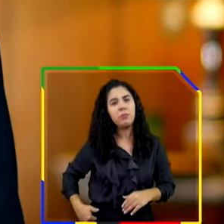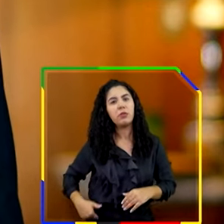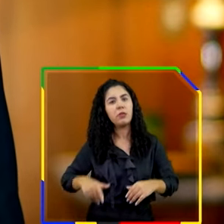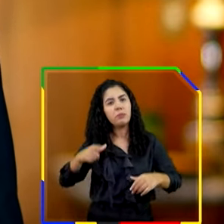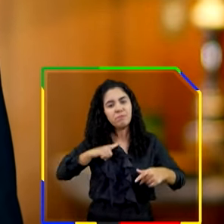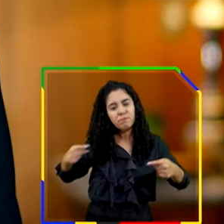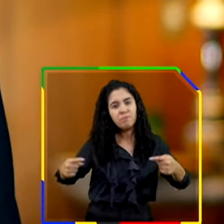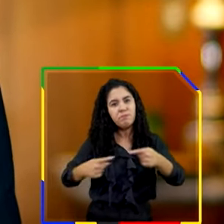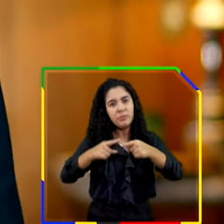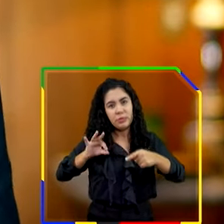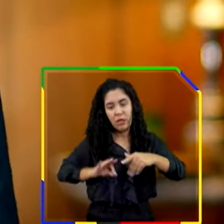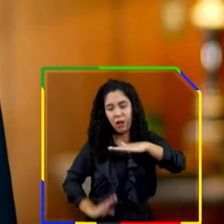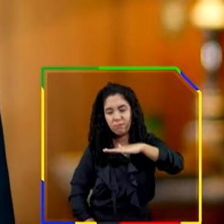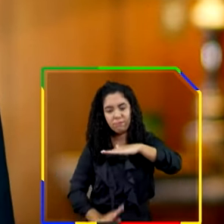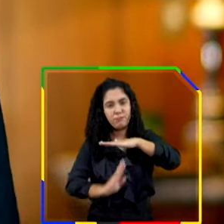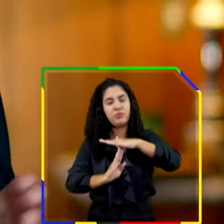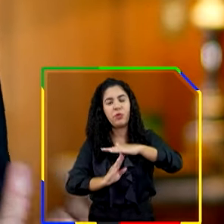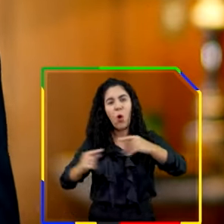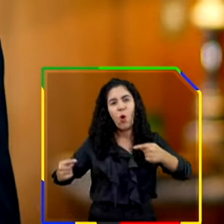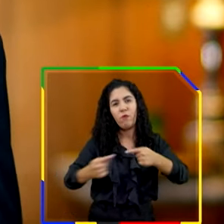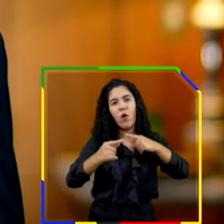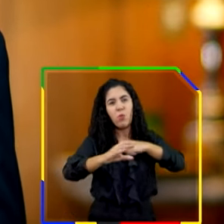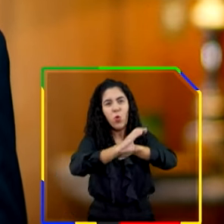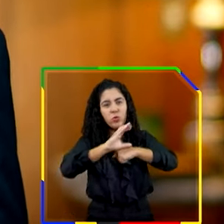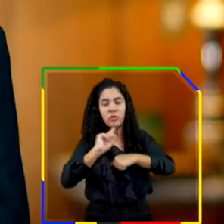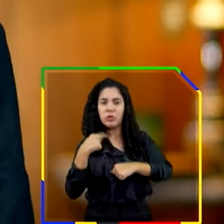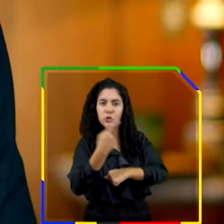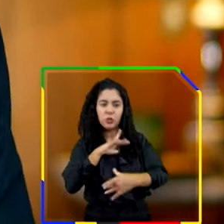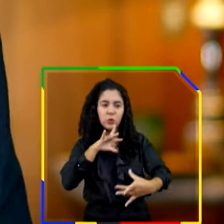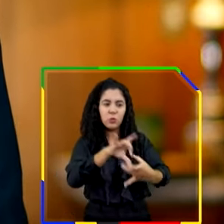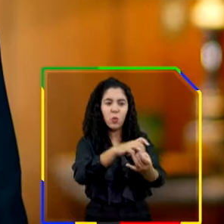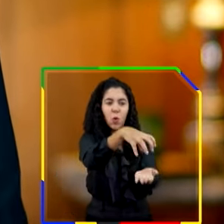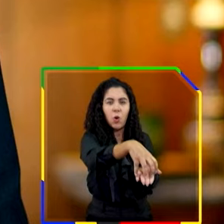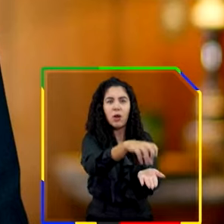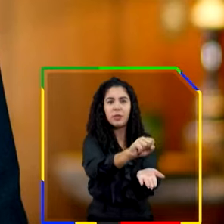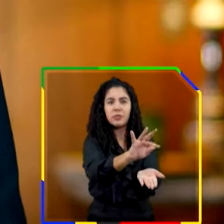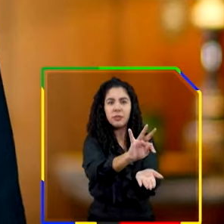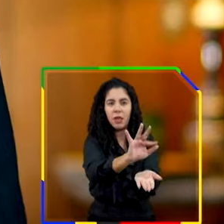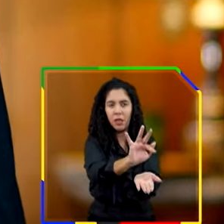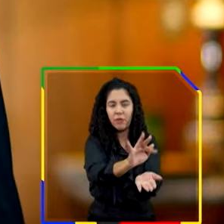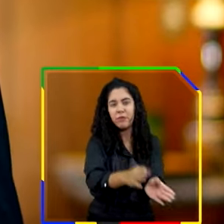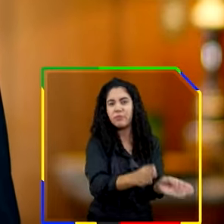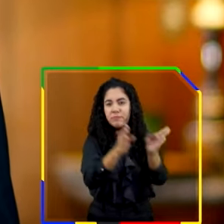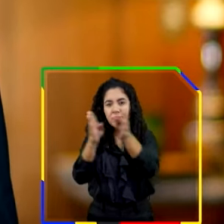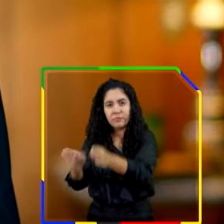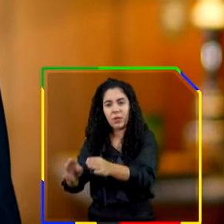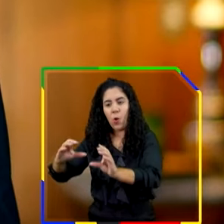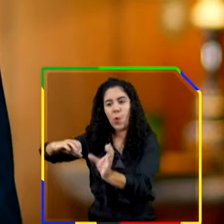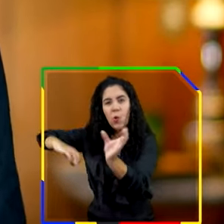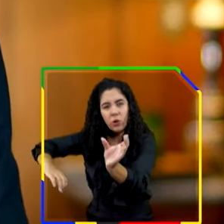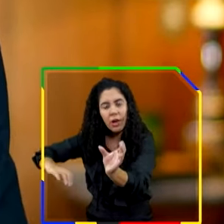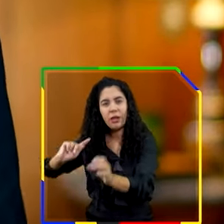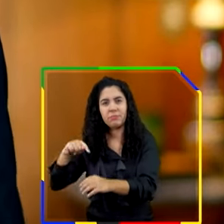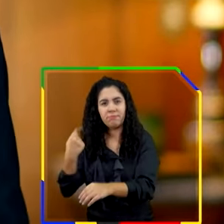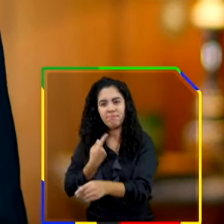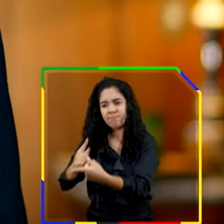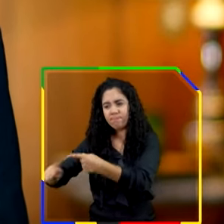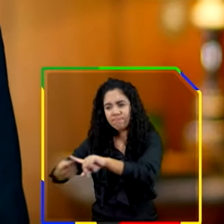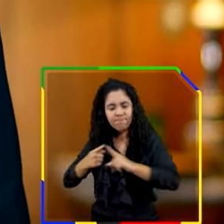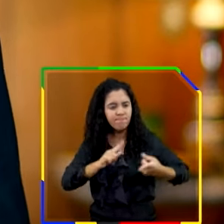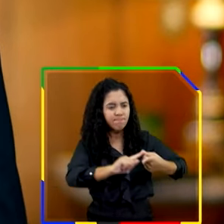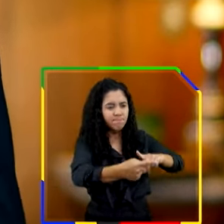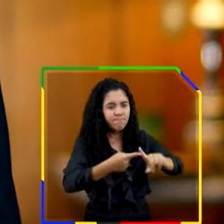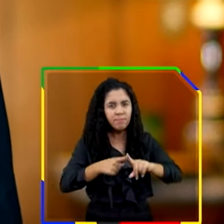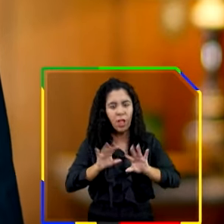teto constitucional. Juntos com o Supremo Tribunal Federal e o Congresso Nacional aprimoramos as regras do orçamento.